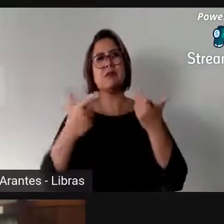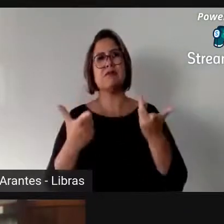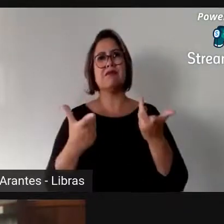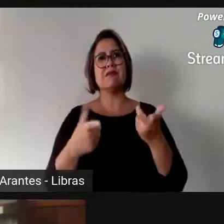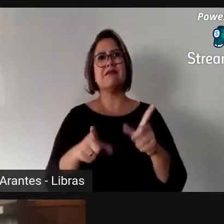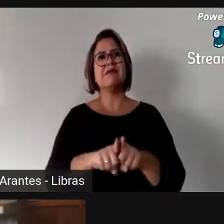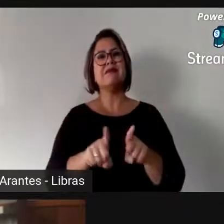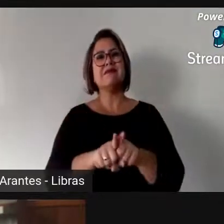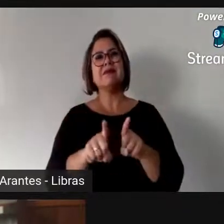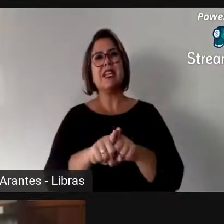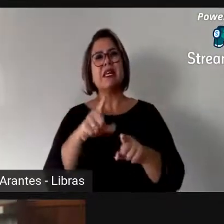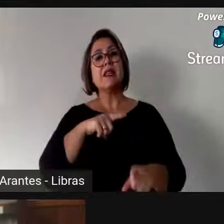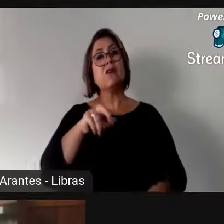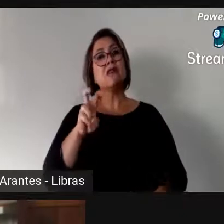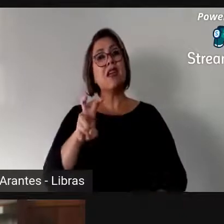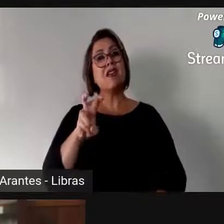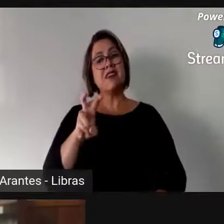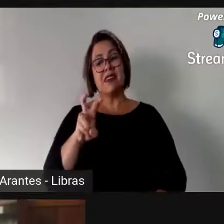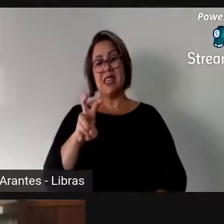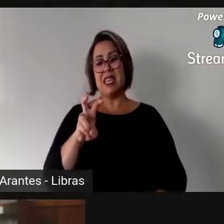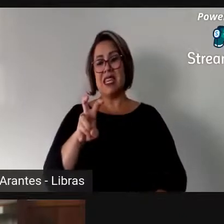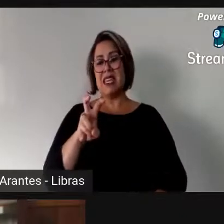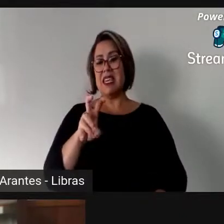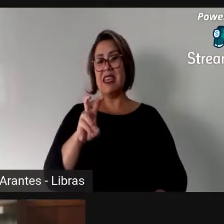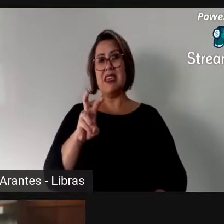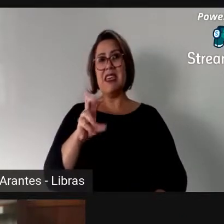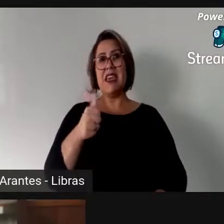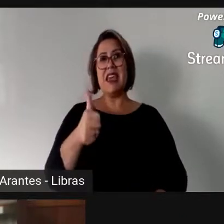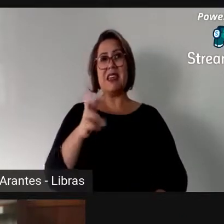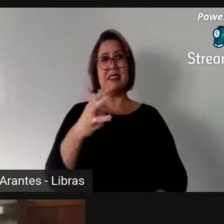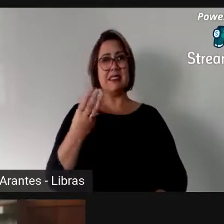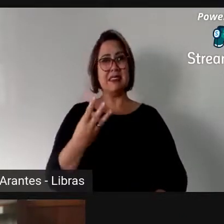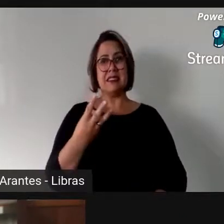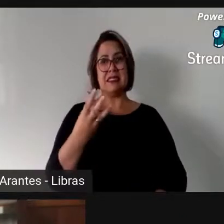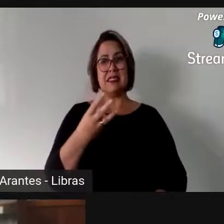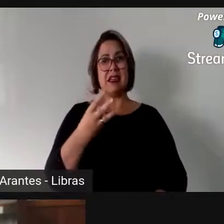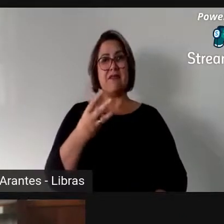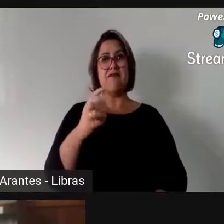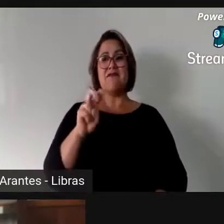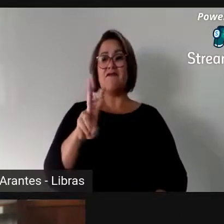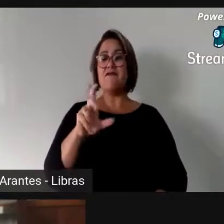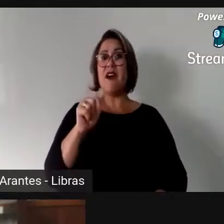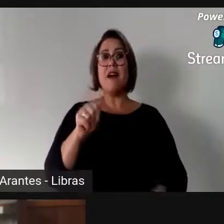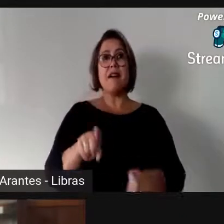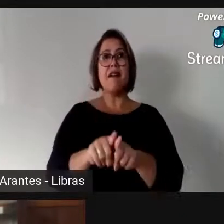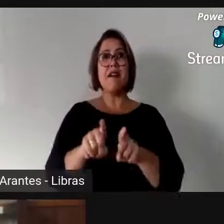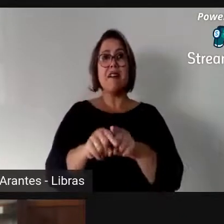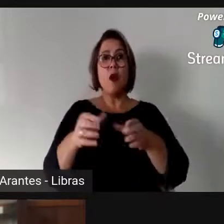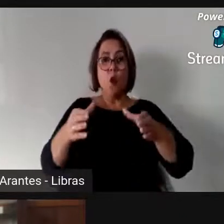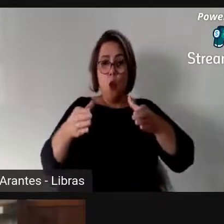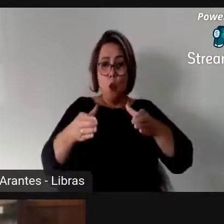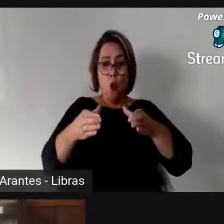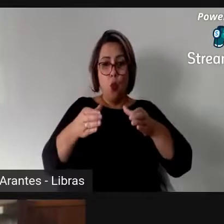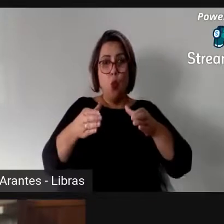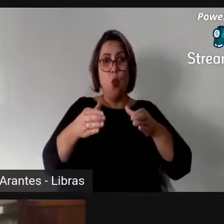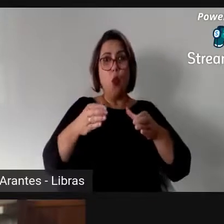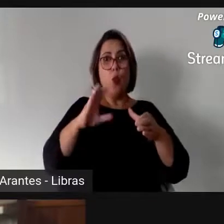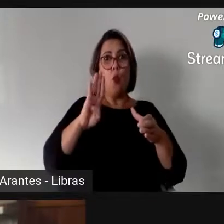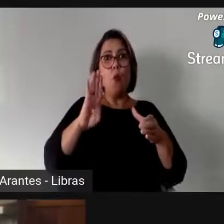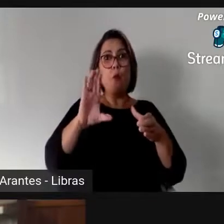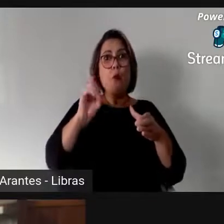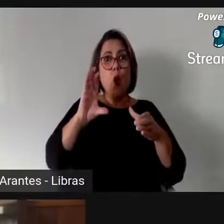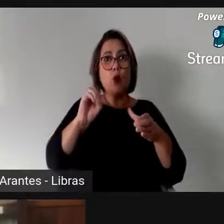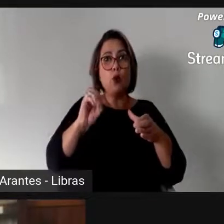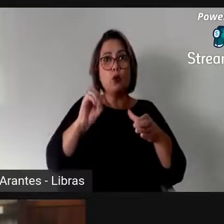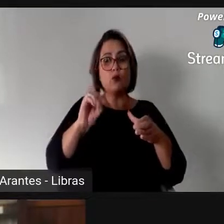e poucas vagas, então vamos pegar a metáfora de um bolo. O bolo tem X pedaços.